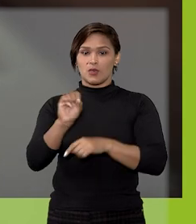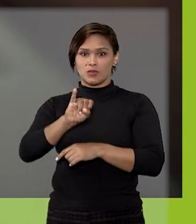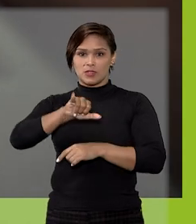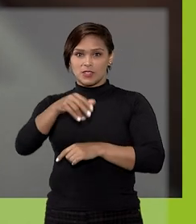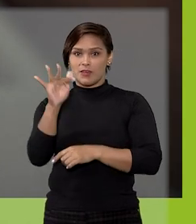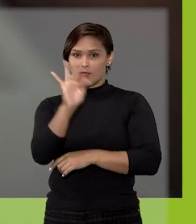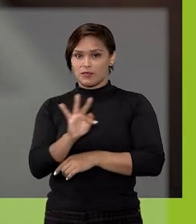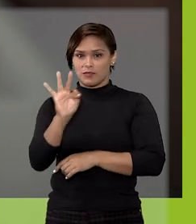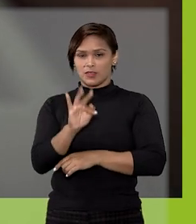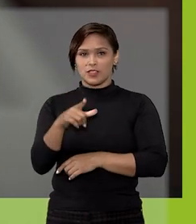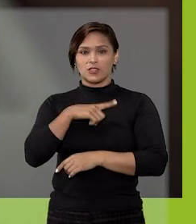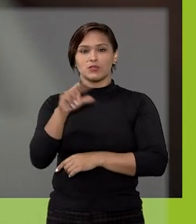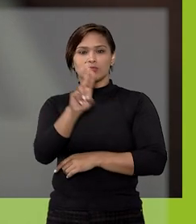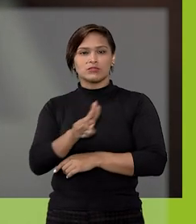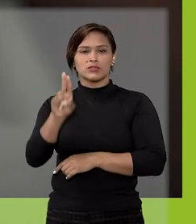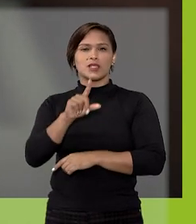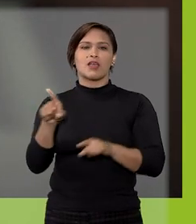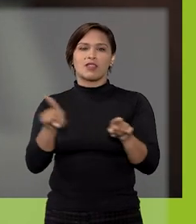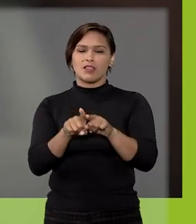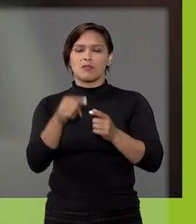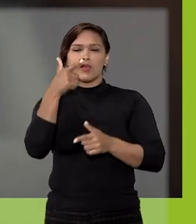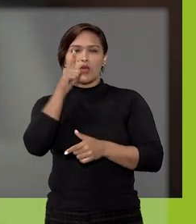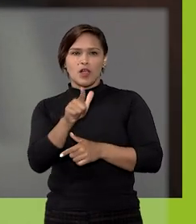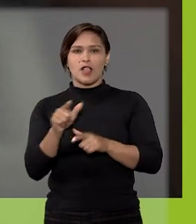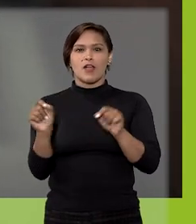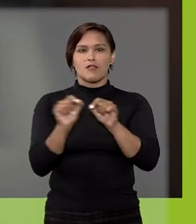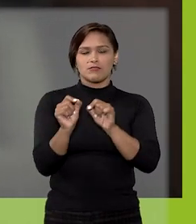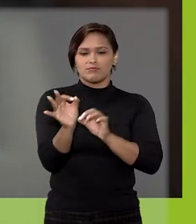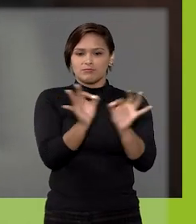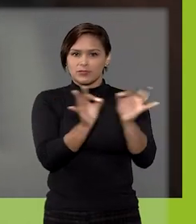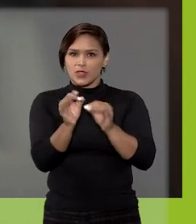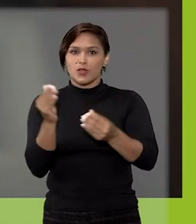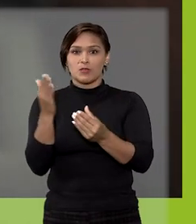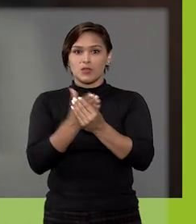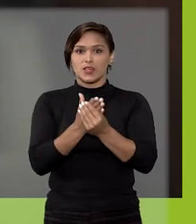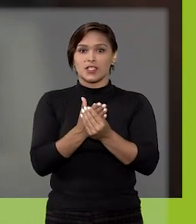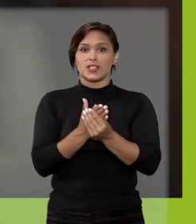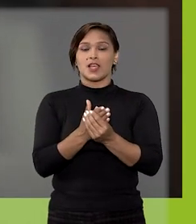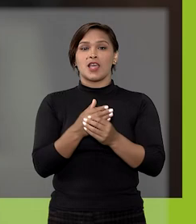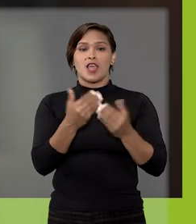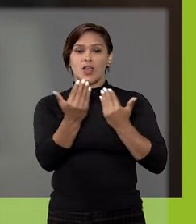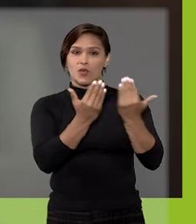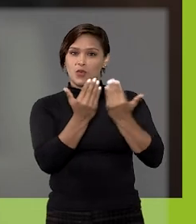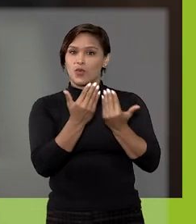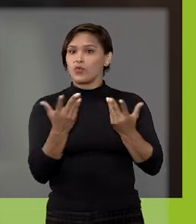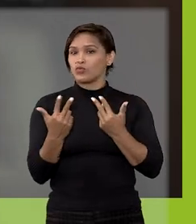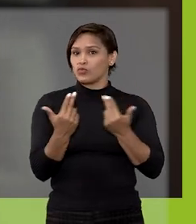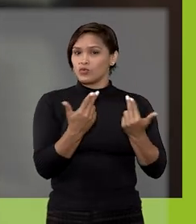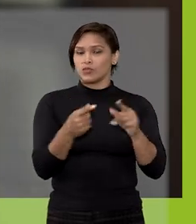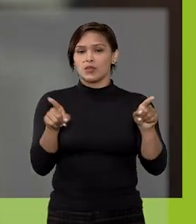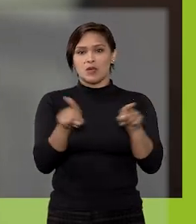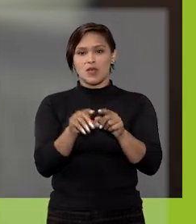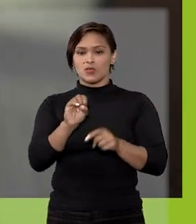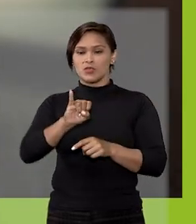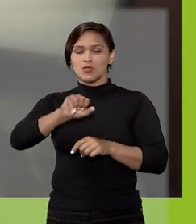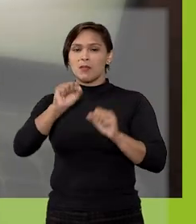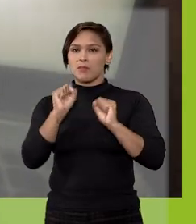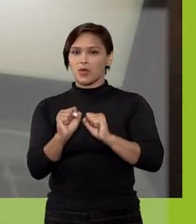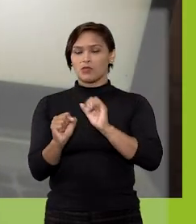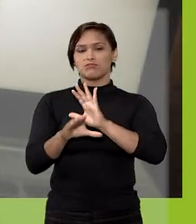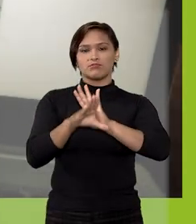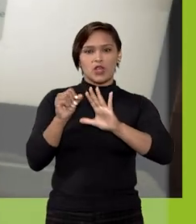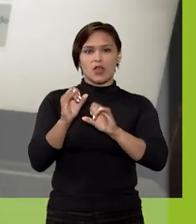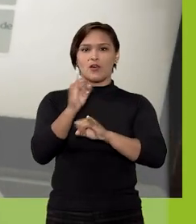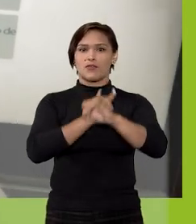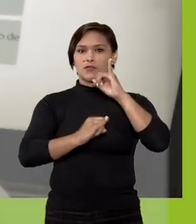meio do SEI Federação, os usuários também conseguem fazer a instrução processual de forma simultânea. O SEI pode ser acessado de